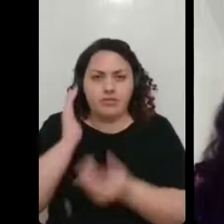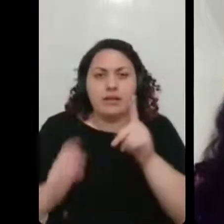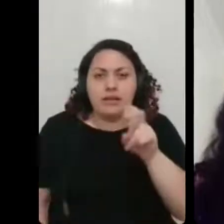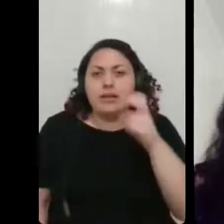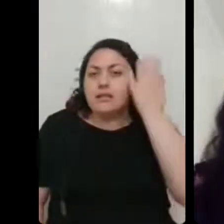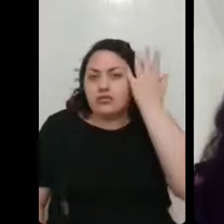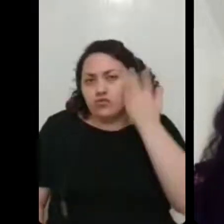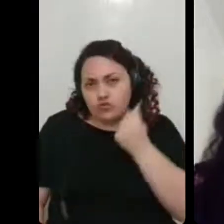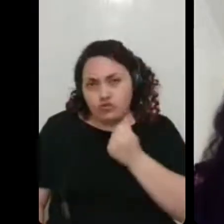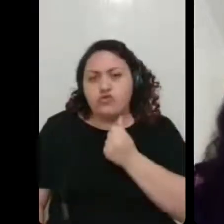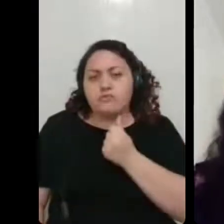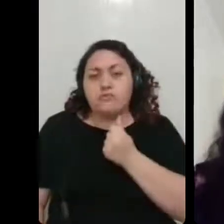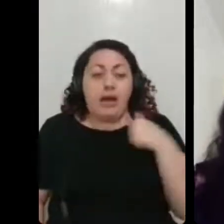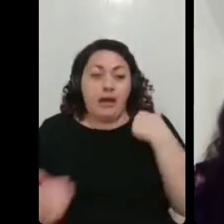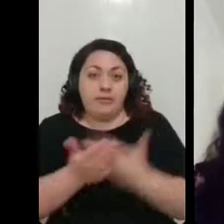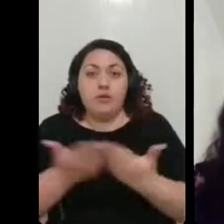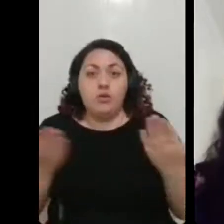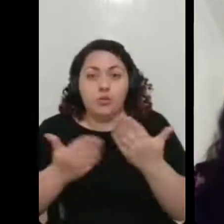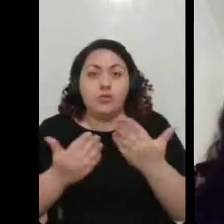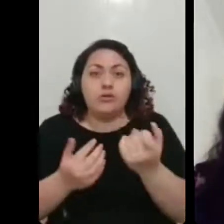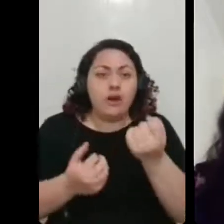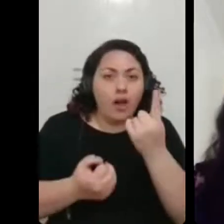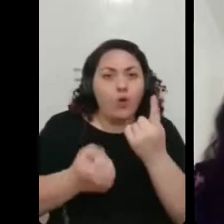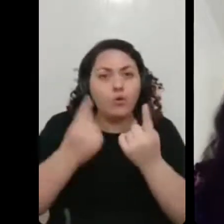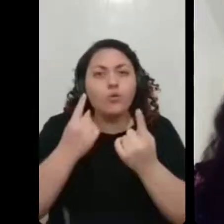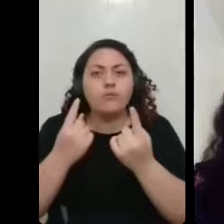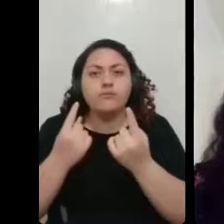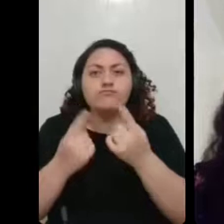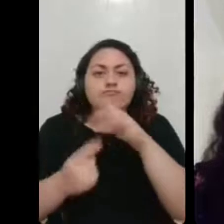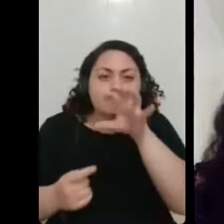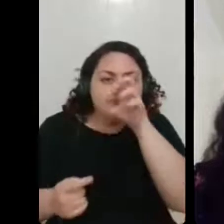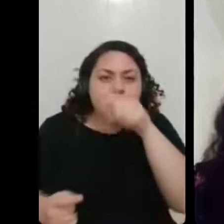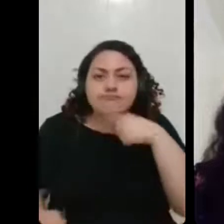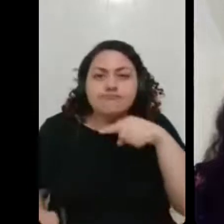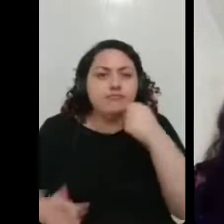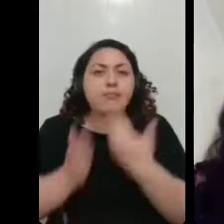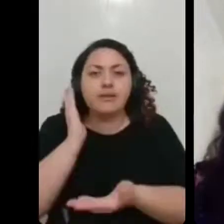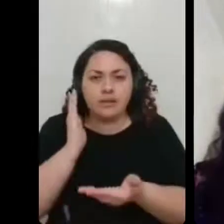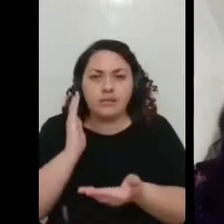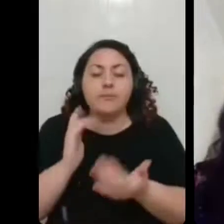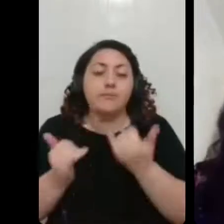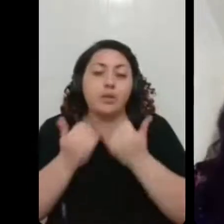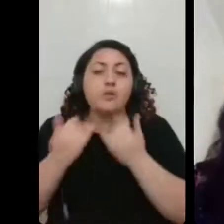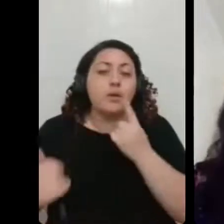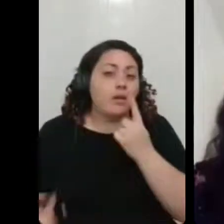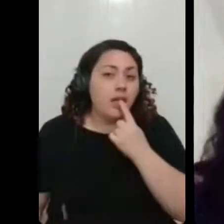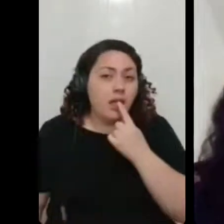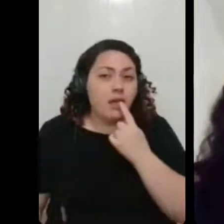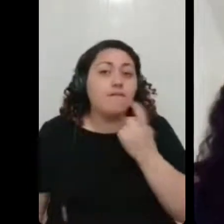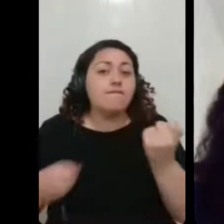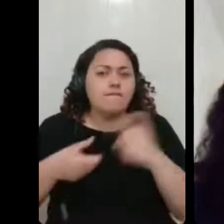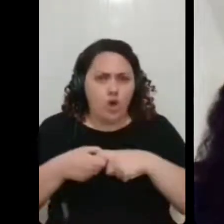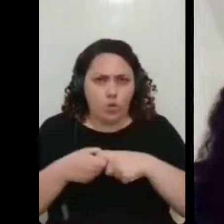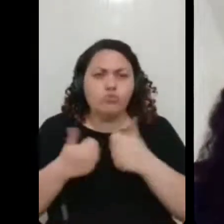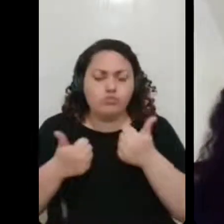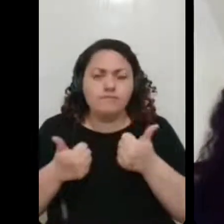iniciais. E eu ainda tenho algumas perdas intermitentes, né? O paladar, ele voltou. Mas